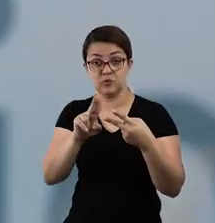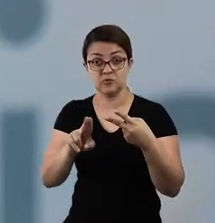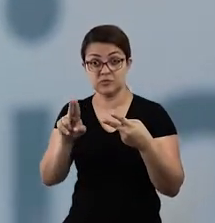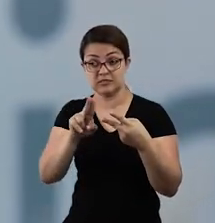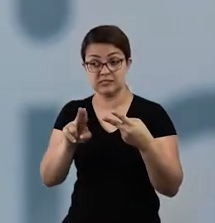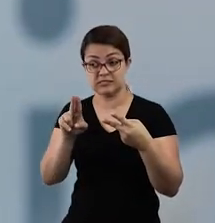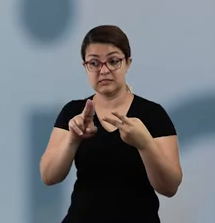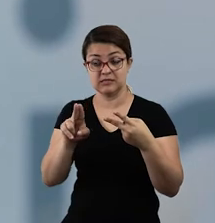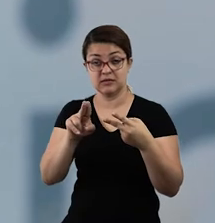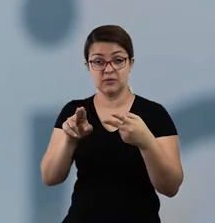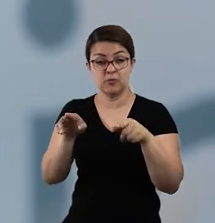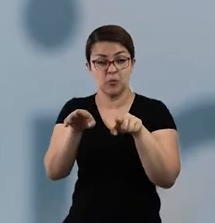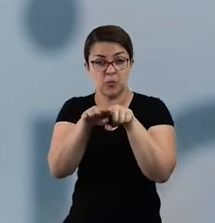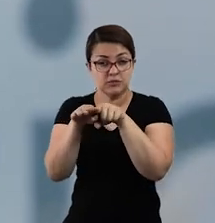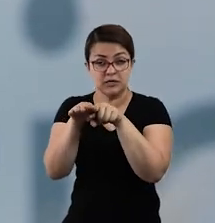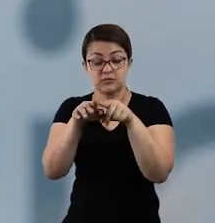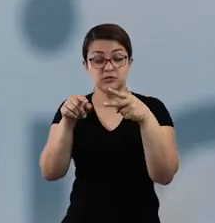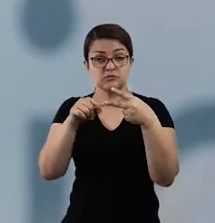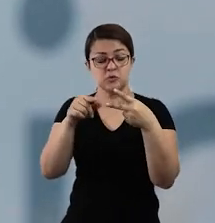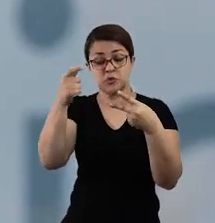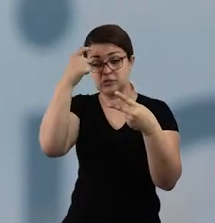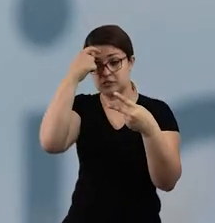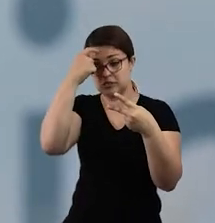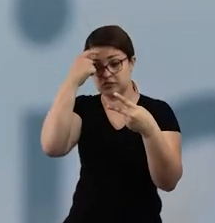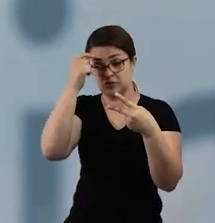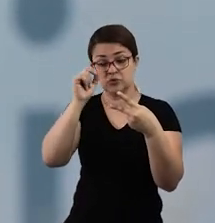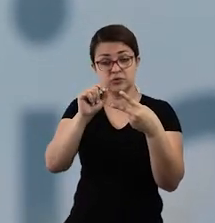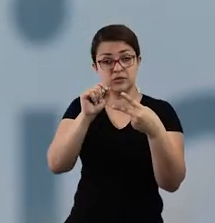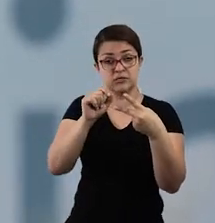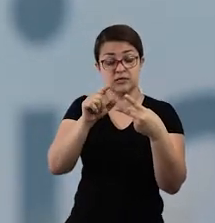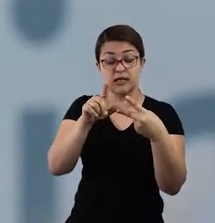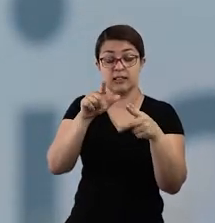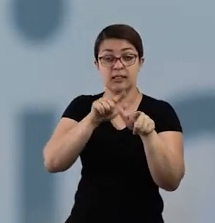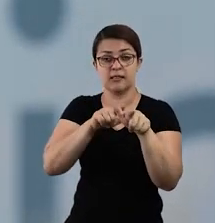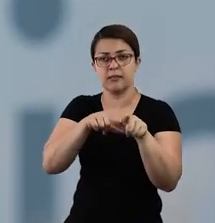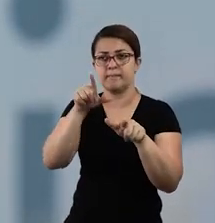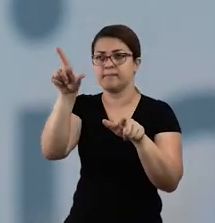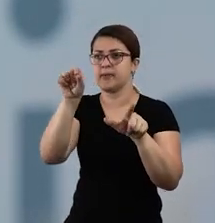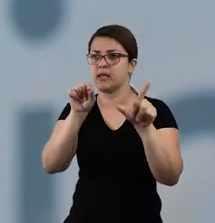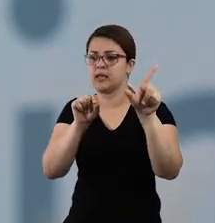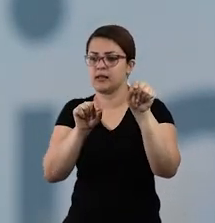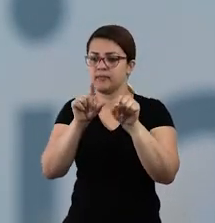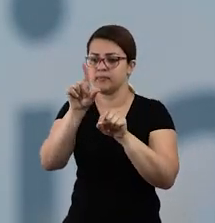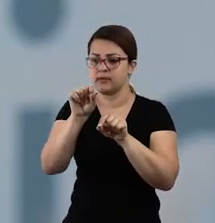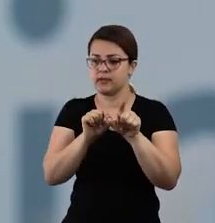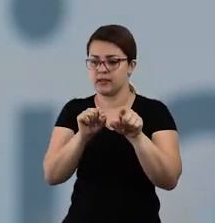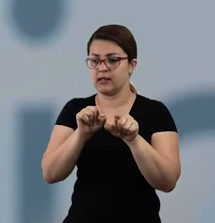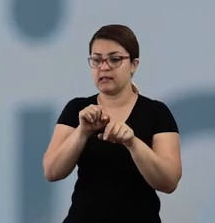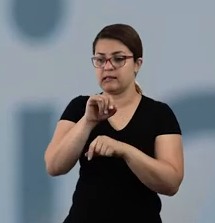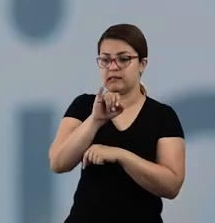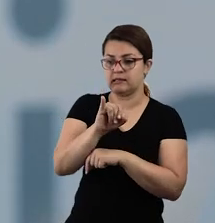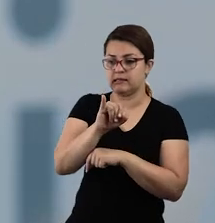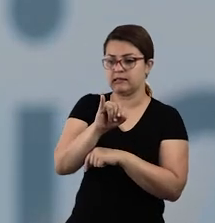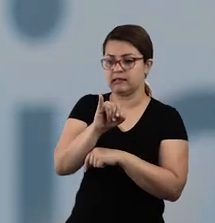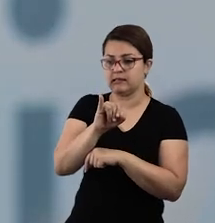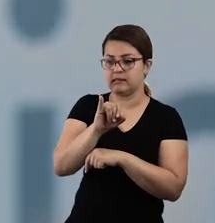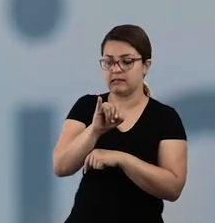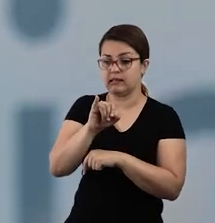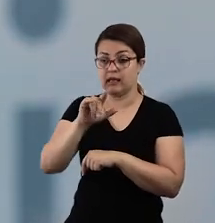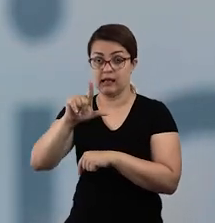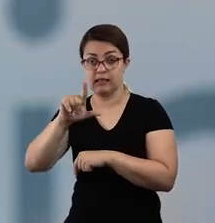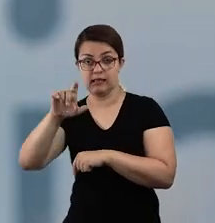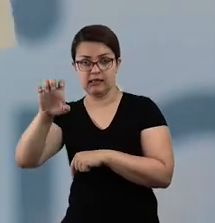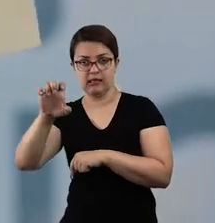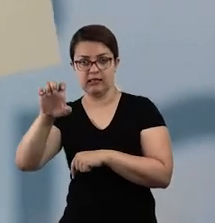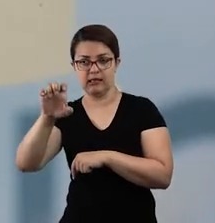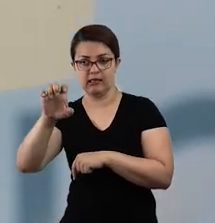aqui com a palavra igualdade, ó, e peguei as letras I, L e E e formei uma nova